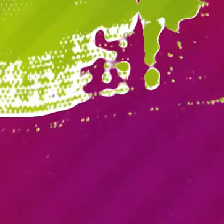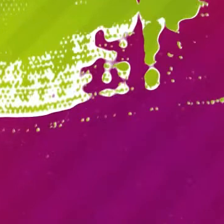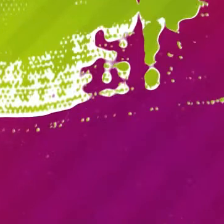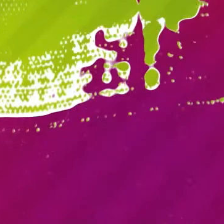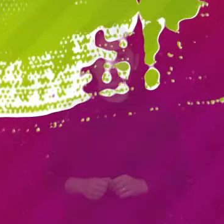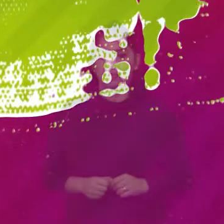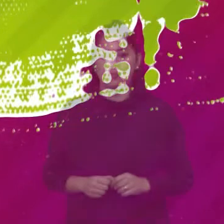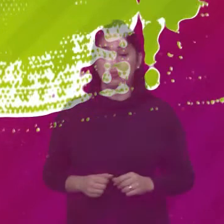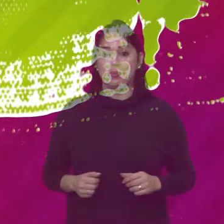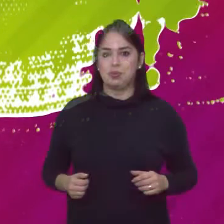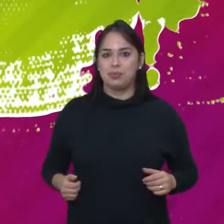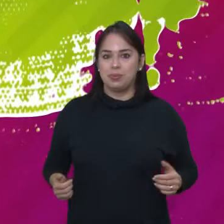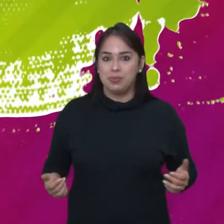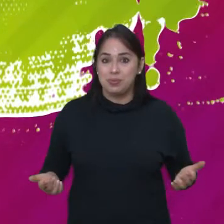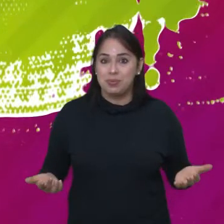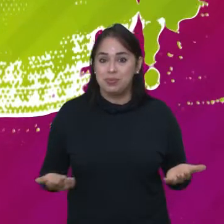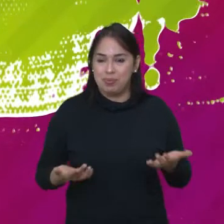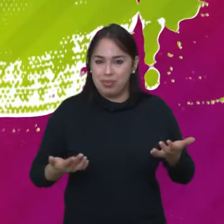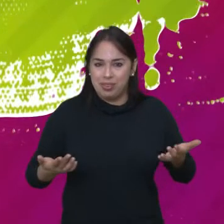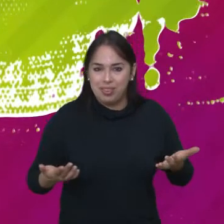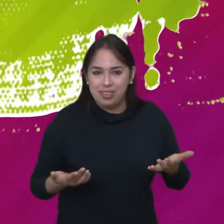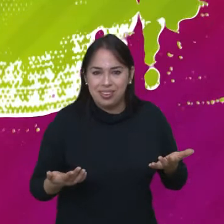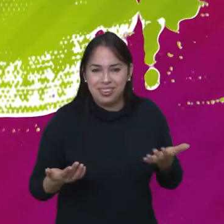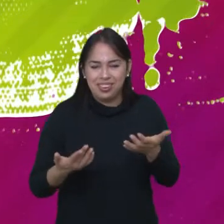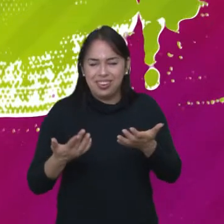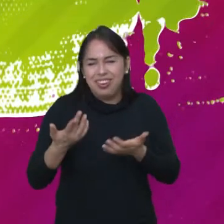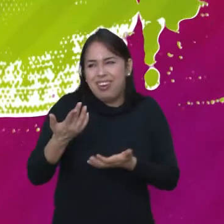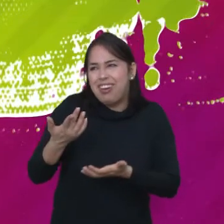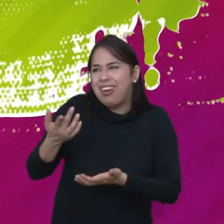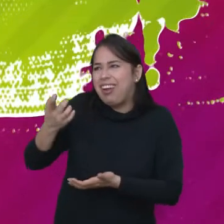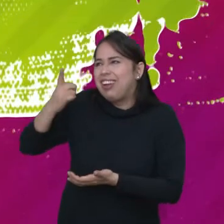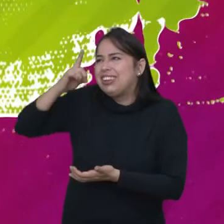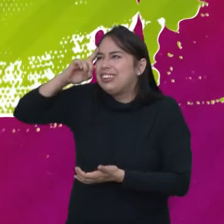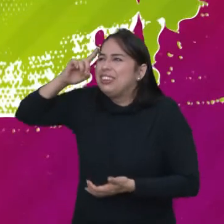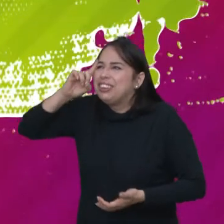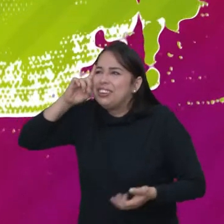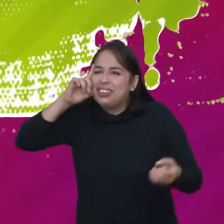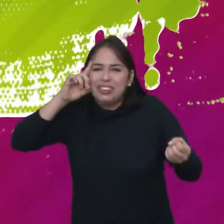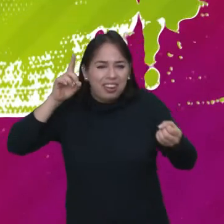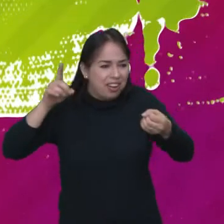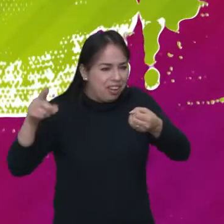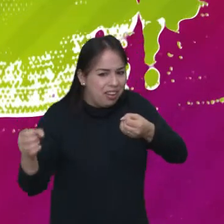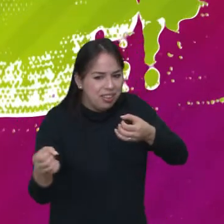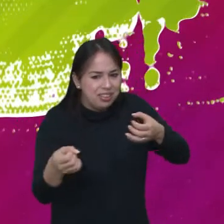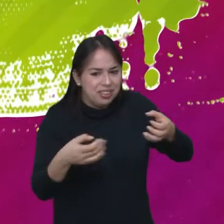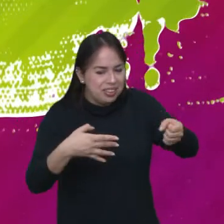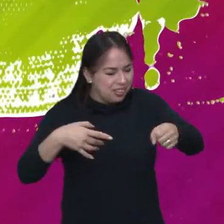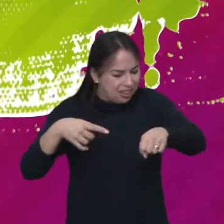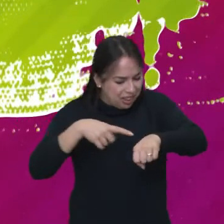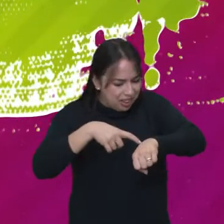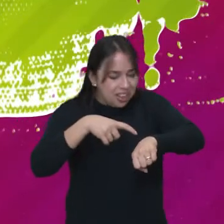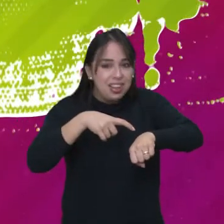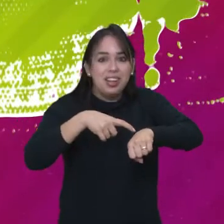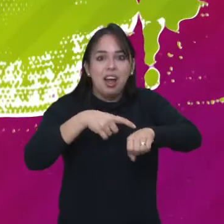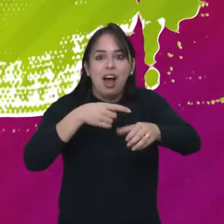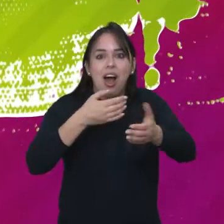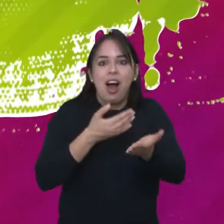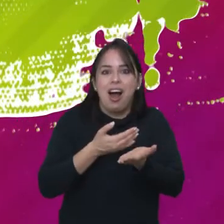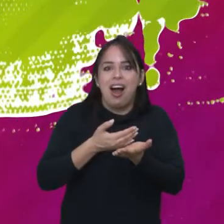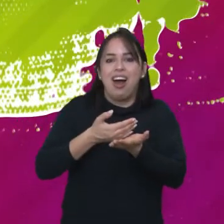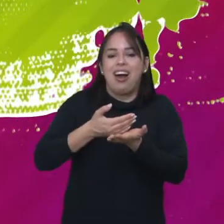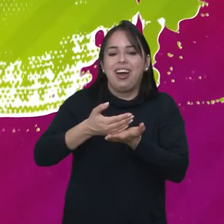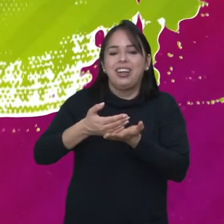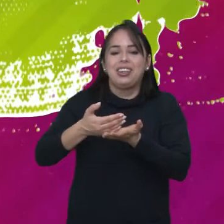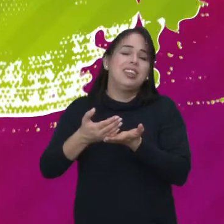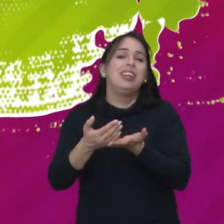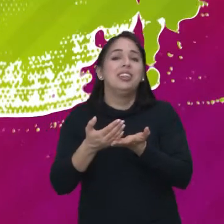Hoje é um novo dia De um novo tempo que começou Nesses